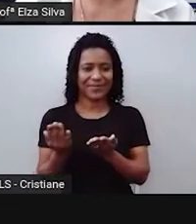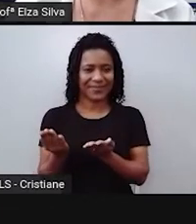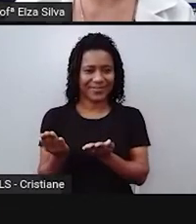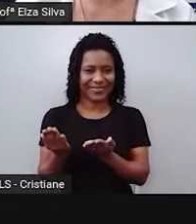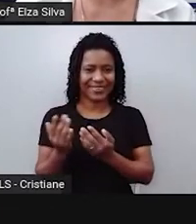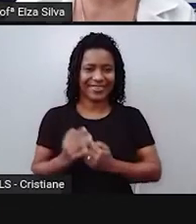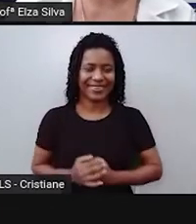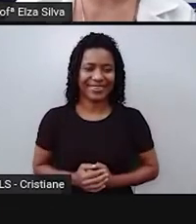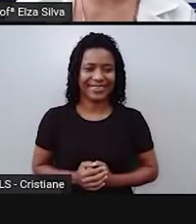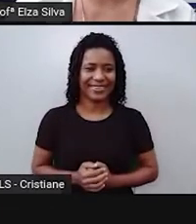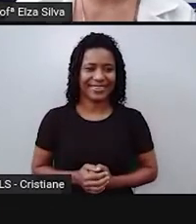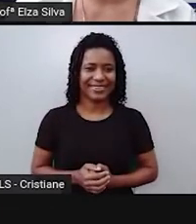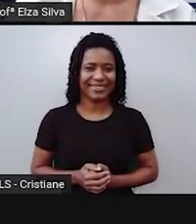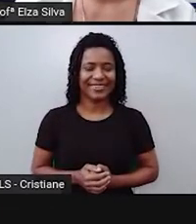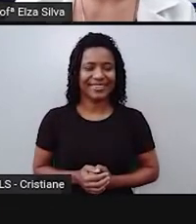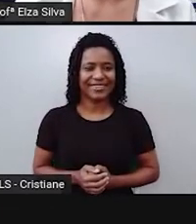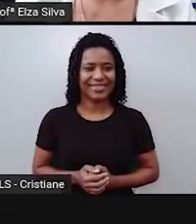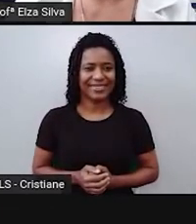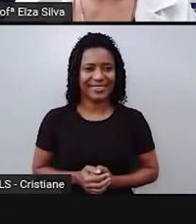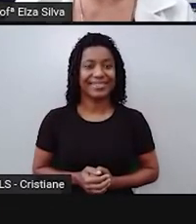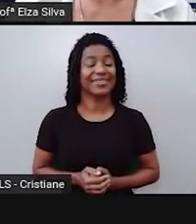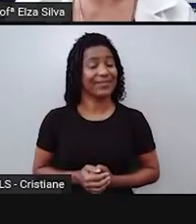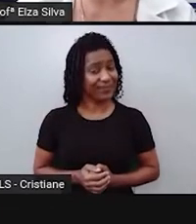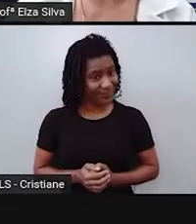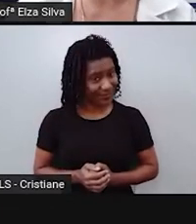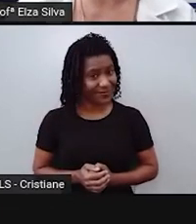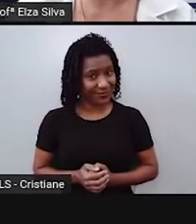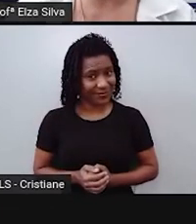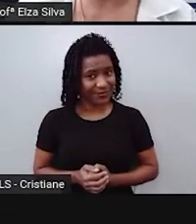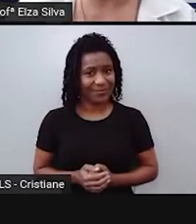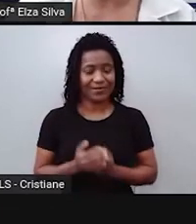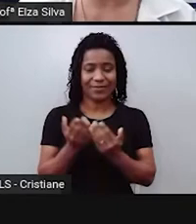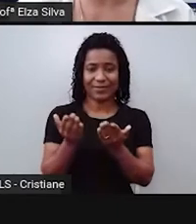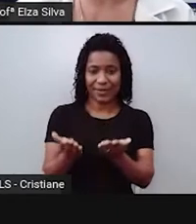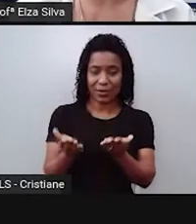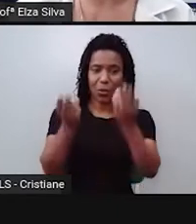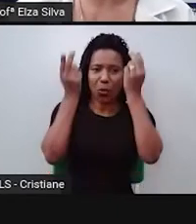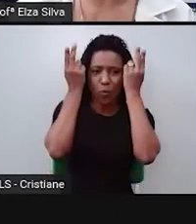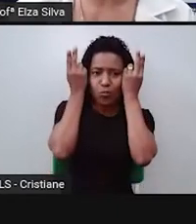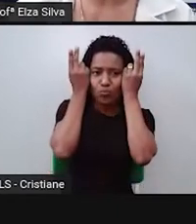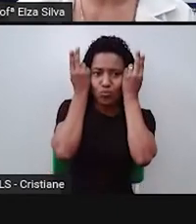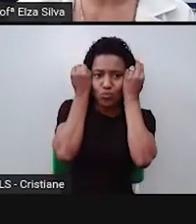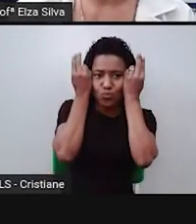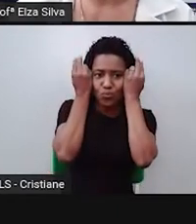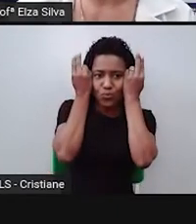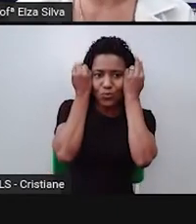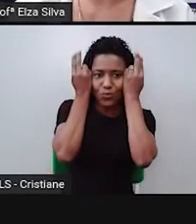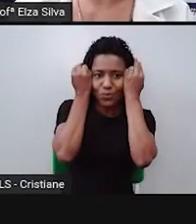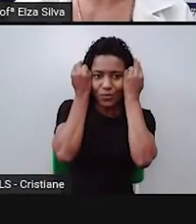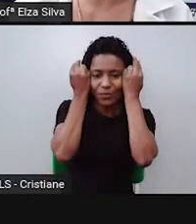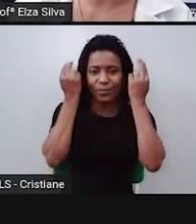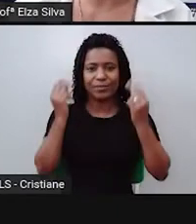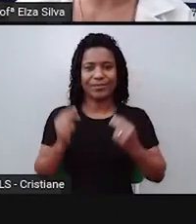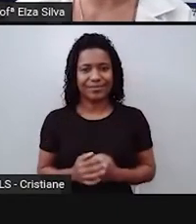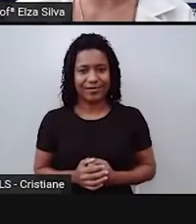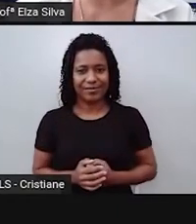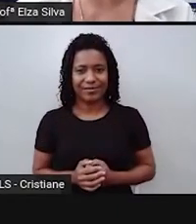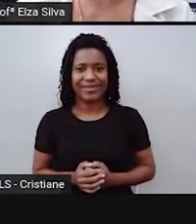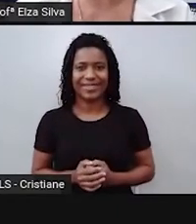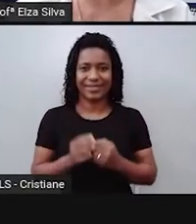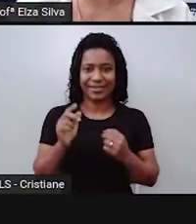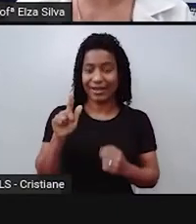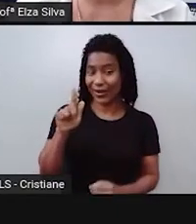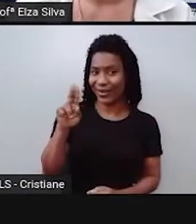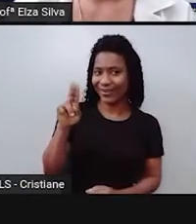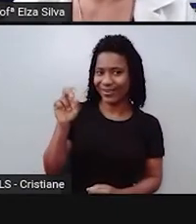as a gift for Easter. Então, o que é que o nosso personagem, coelho, diz? O nome dele é Gus, né? E